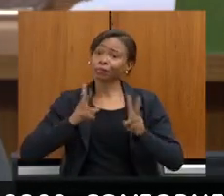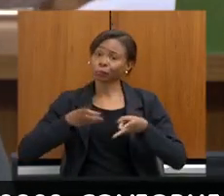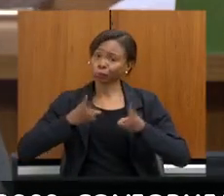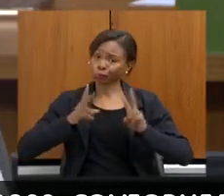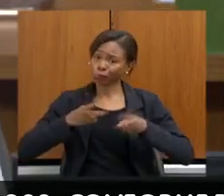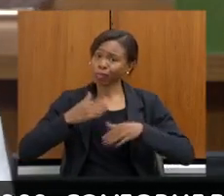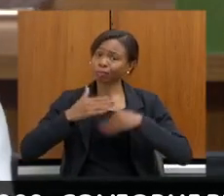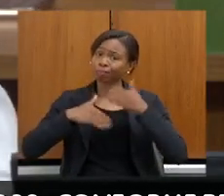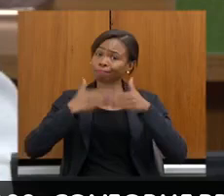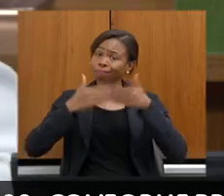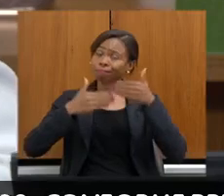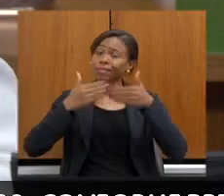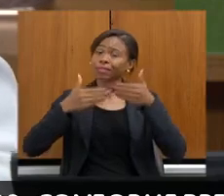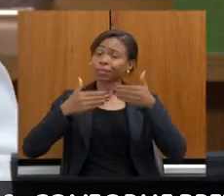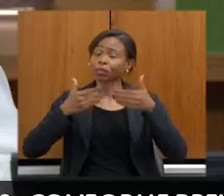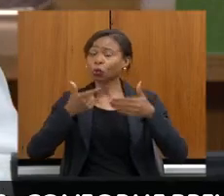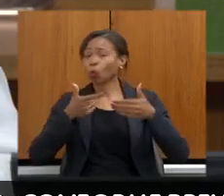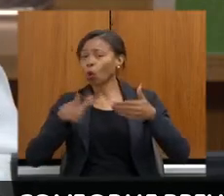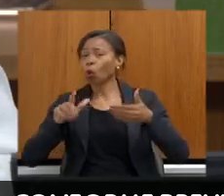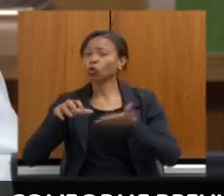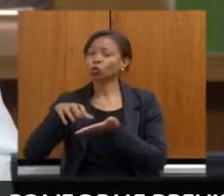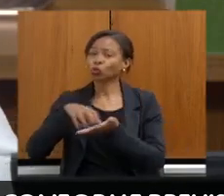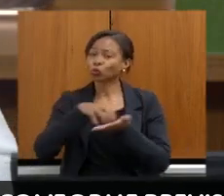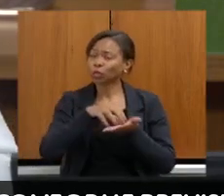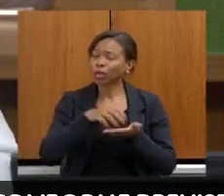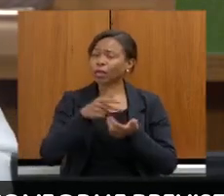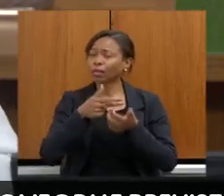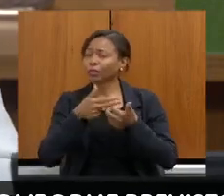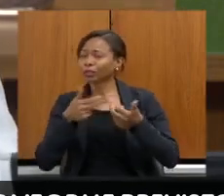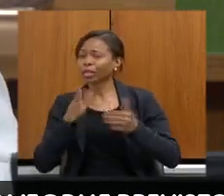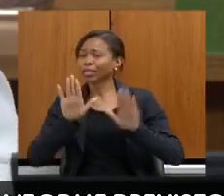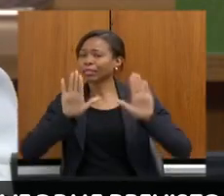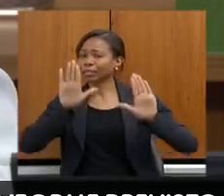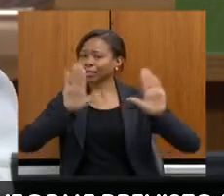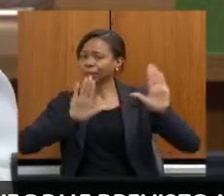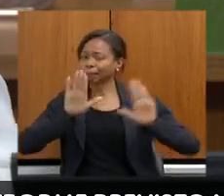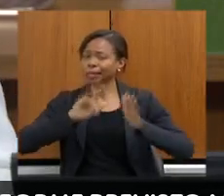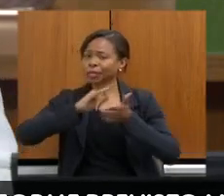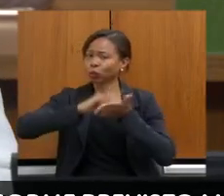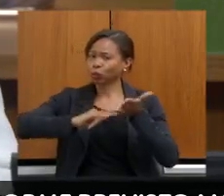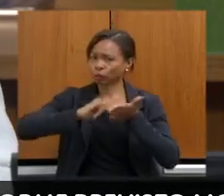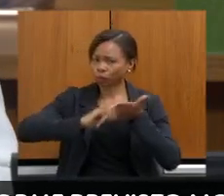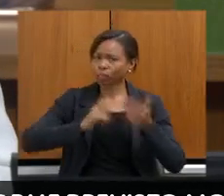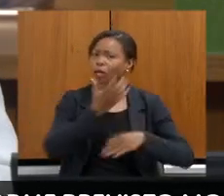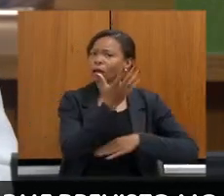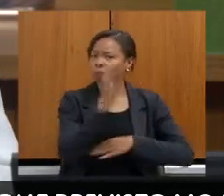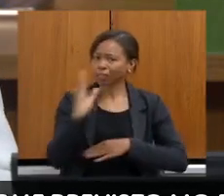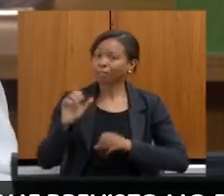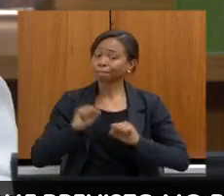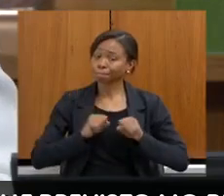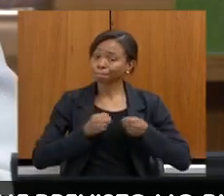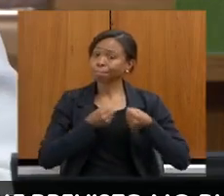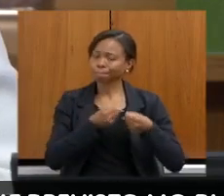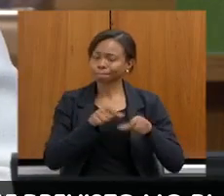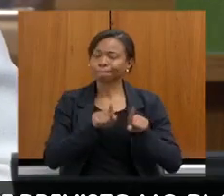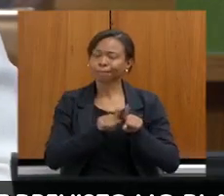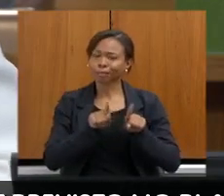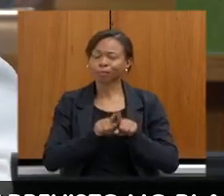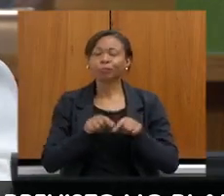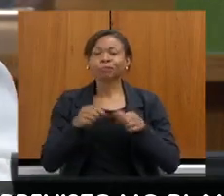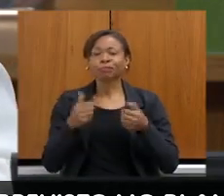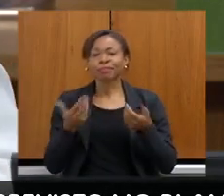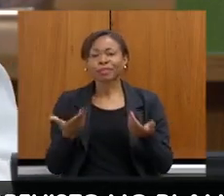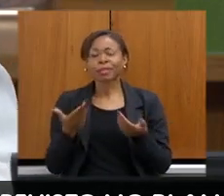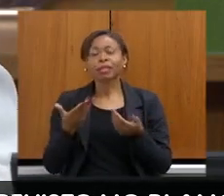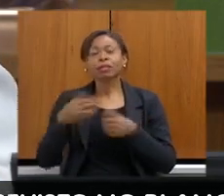melhoria dos outros instrumentos, como licenciamento ambiental, as autorizações ambientais que também estamos nos esforçando, deputado. E quero aqui